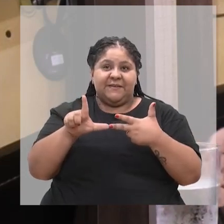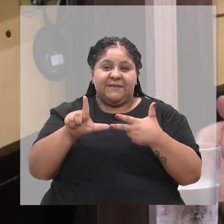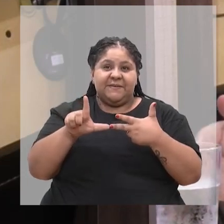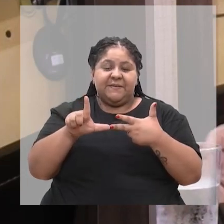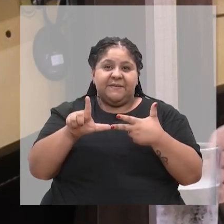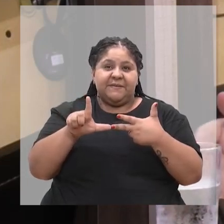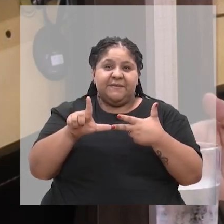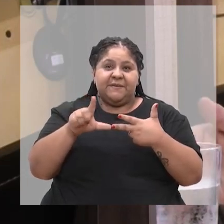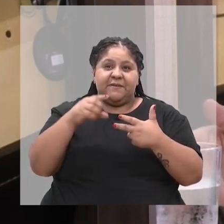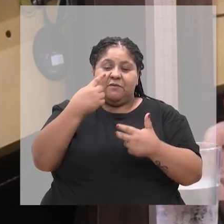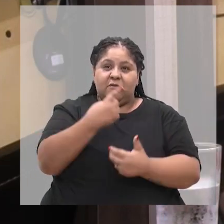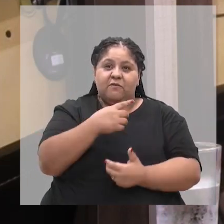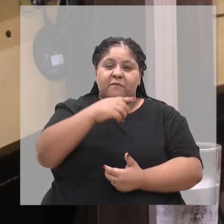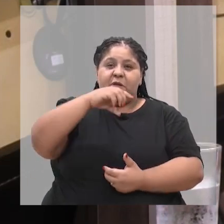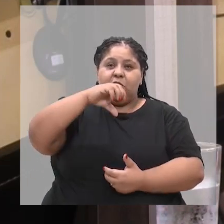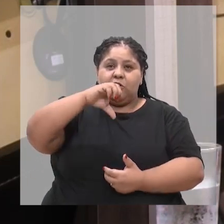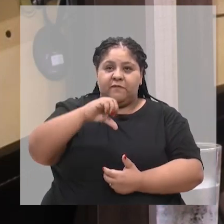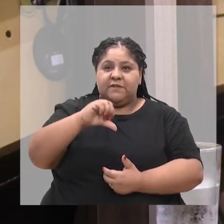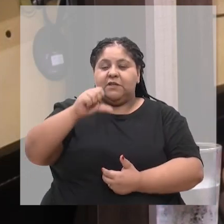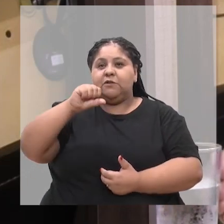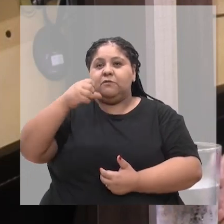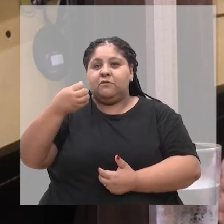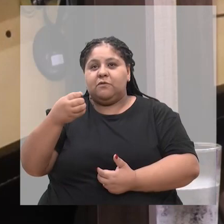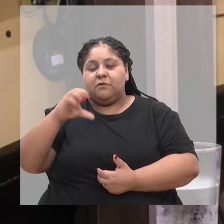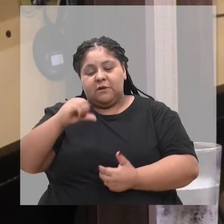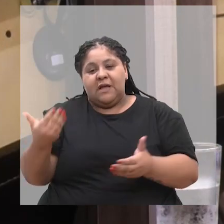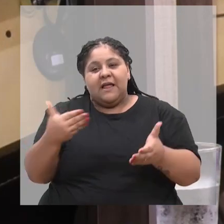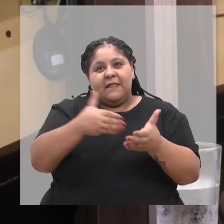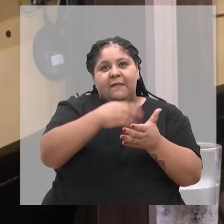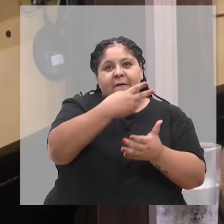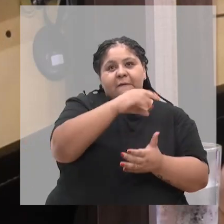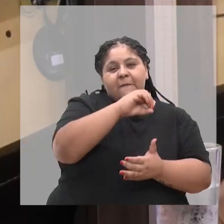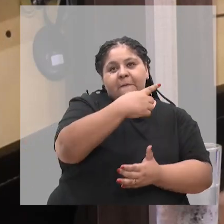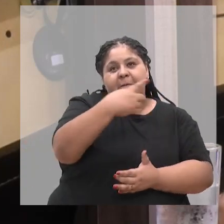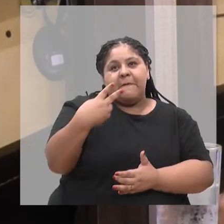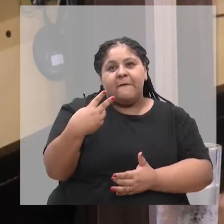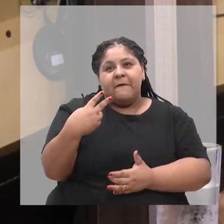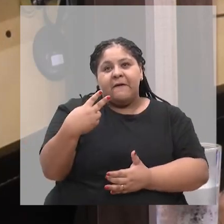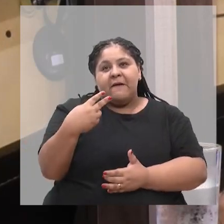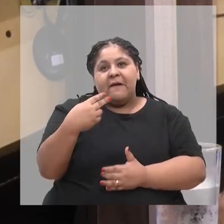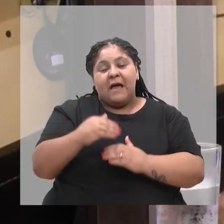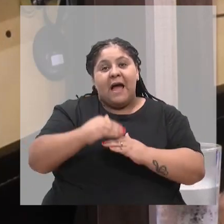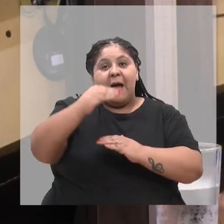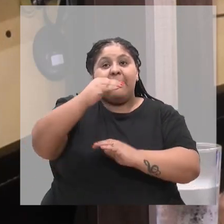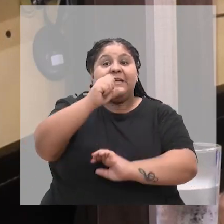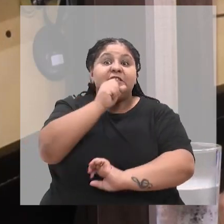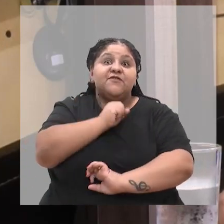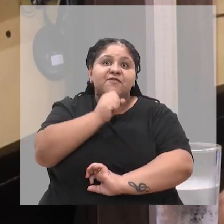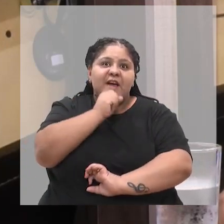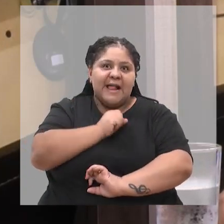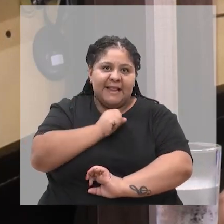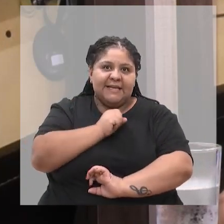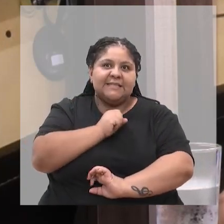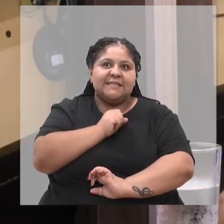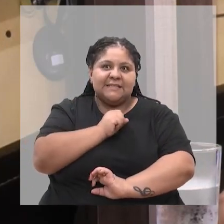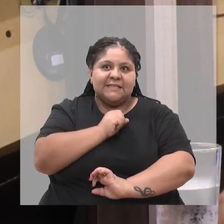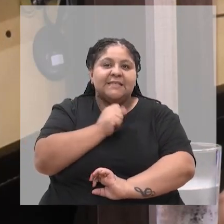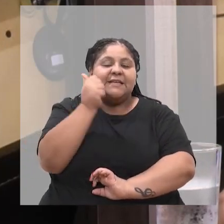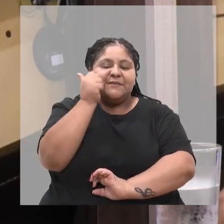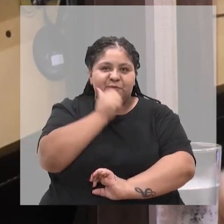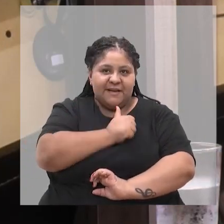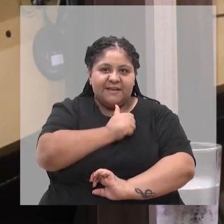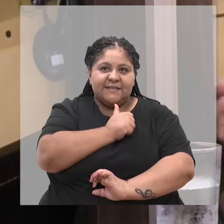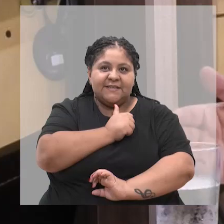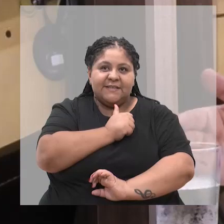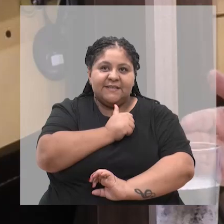1989 a 2012, ela era então a mais velha, digamos assim, entre as